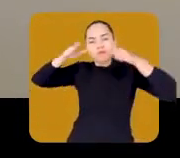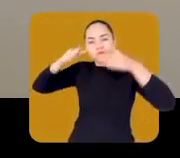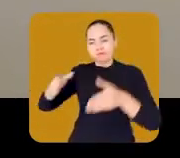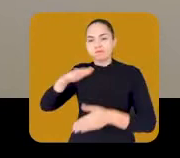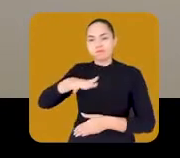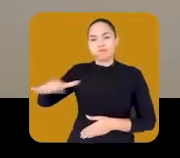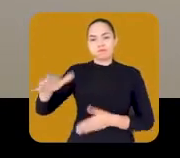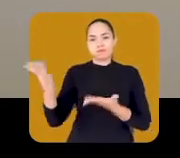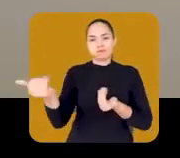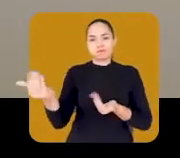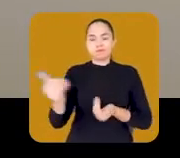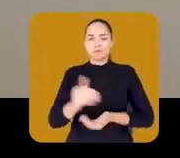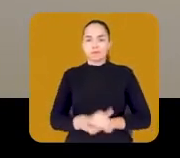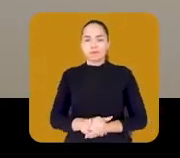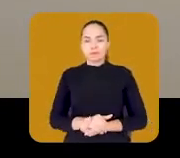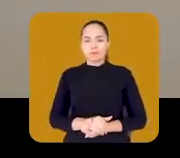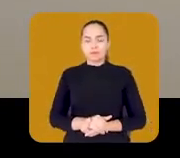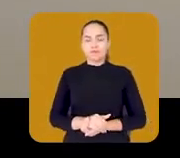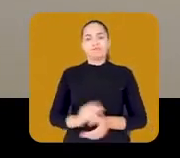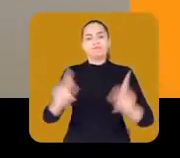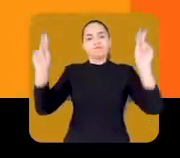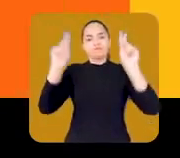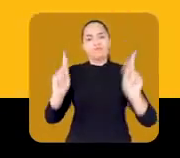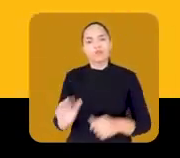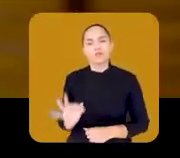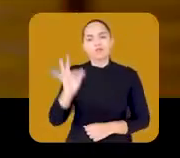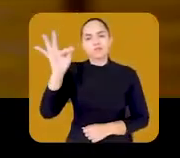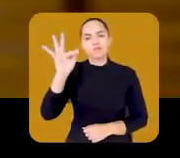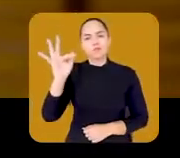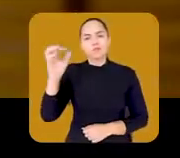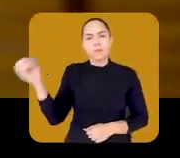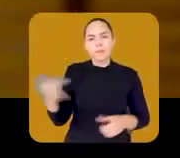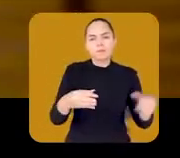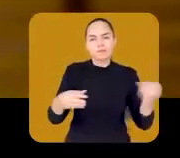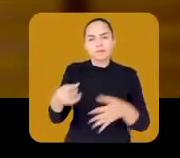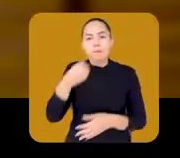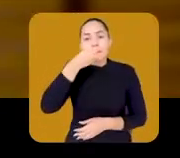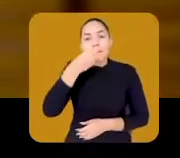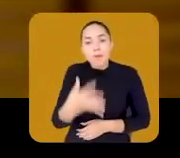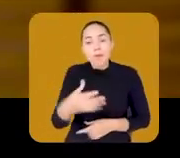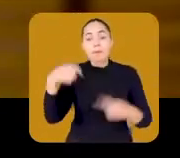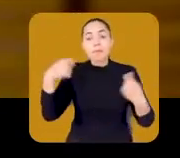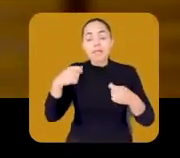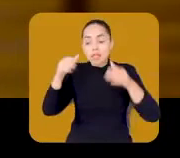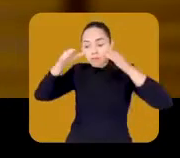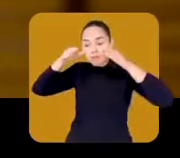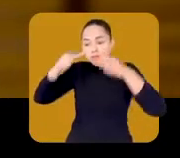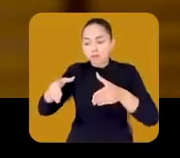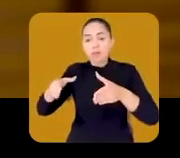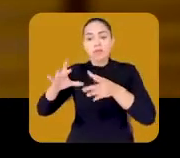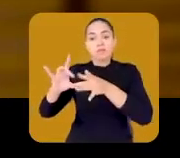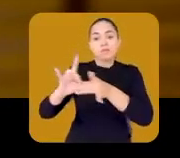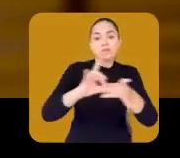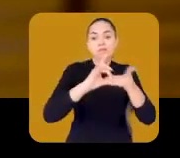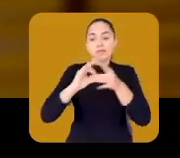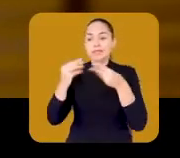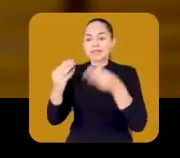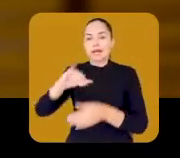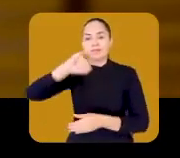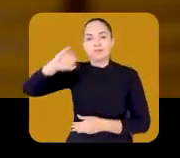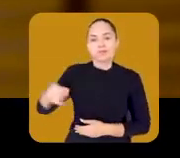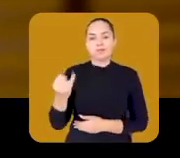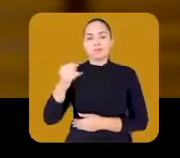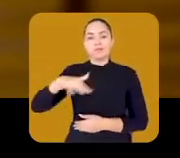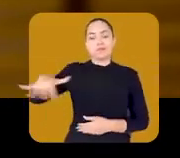todos, principalmente para a nossa juventude. Uma cultura de paz e um futuro inovador só são possíveis